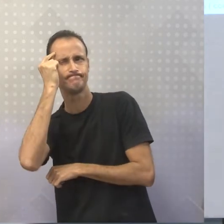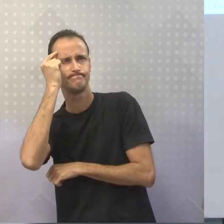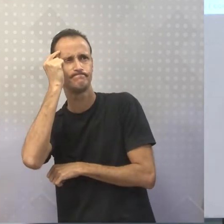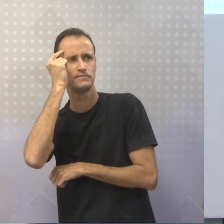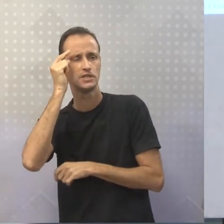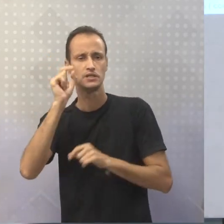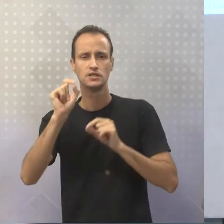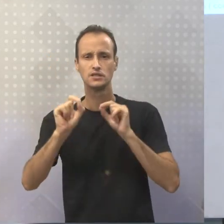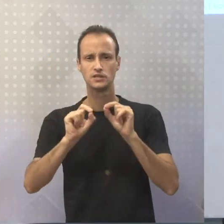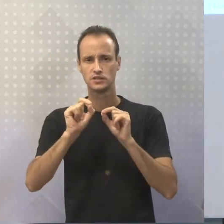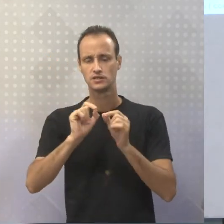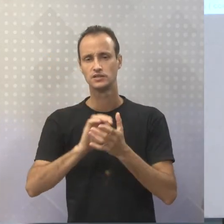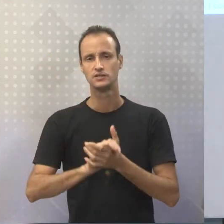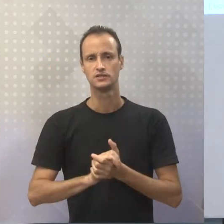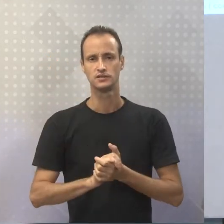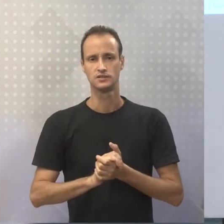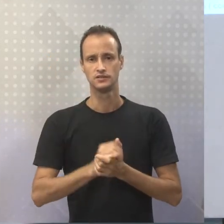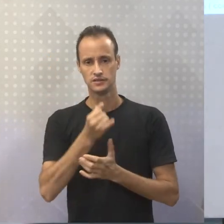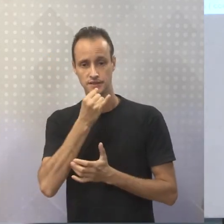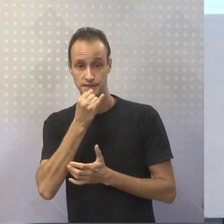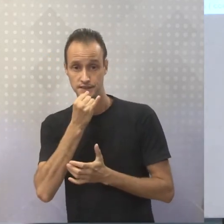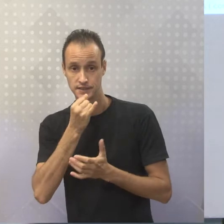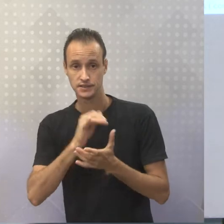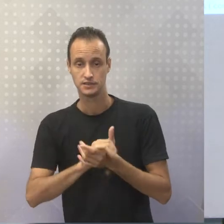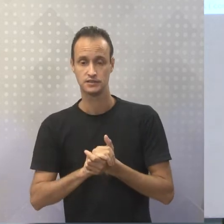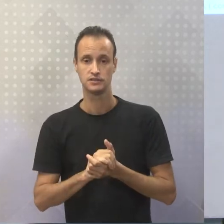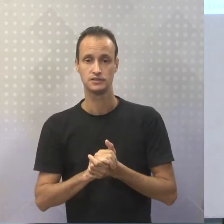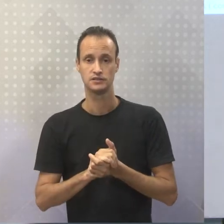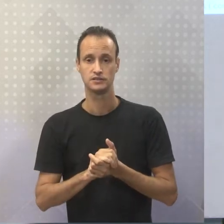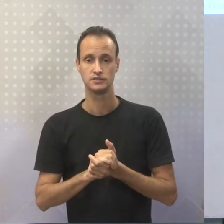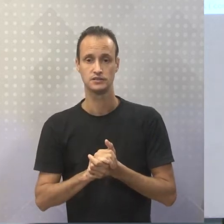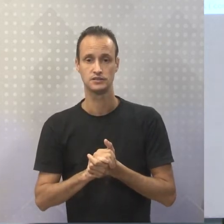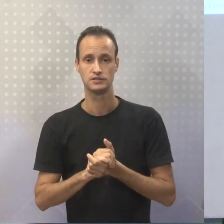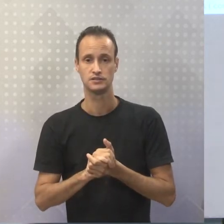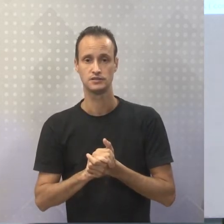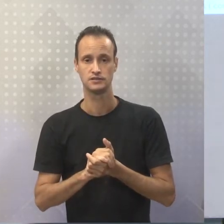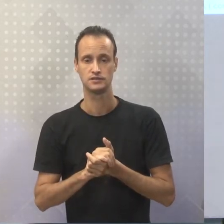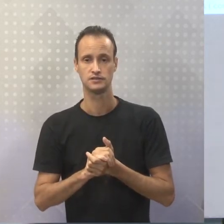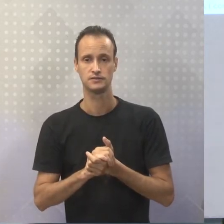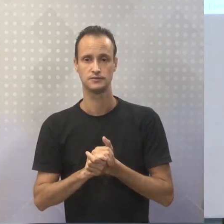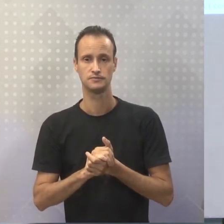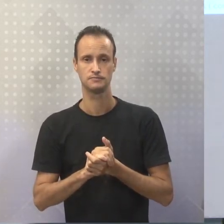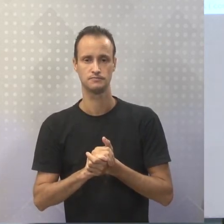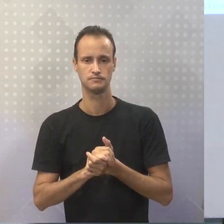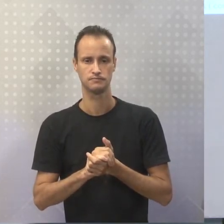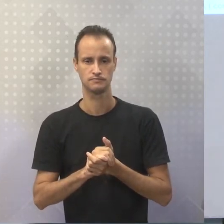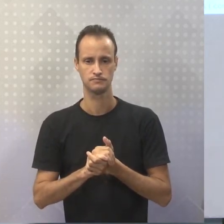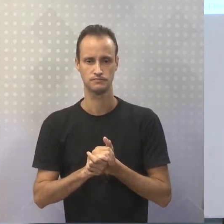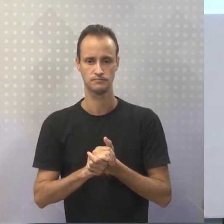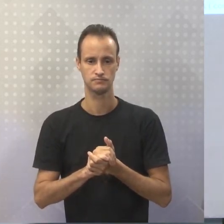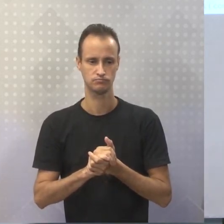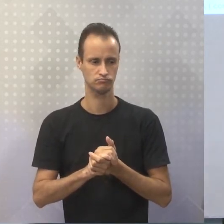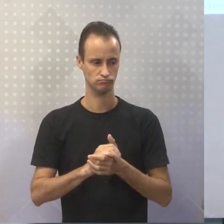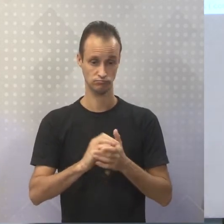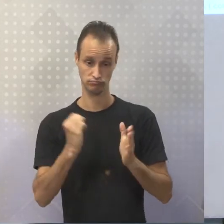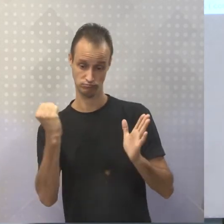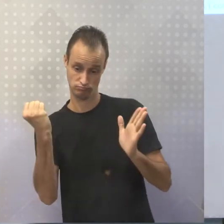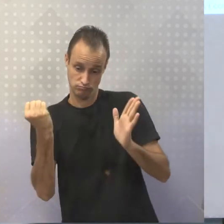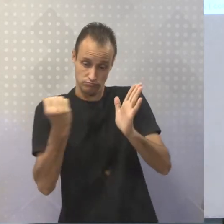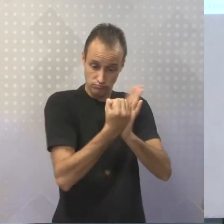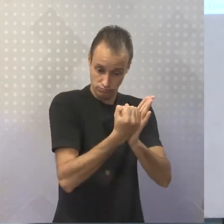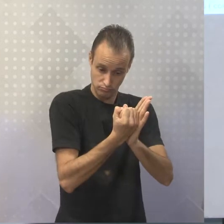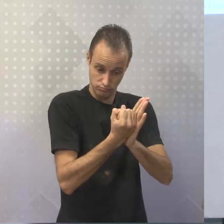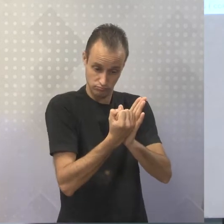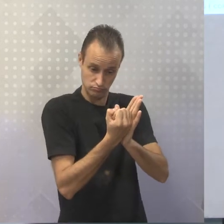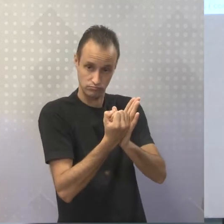um pequeno exemplo sobre isso, a gente pode ver, por exemplo, a questão da conservação do patrimônio público, por